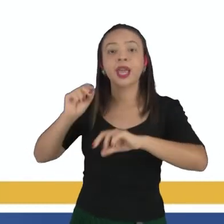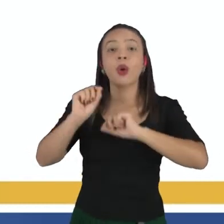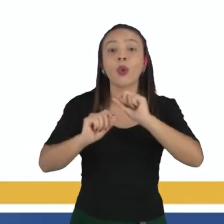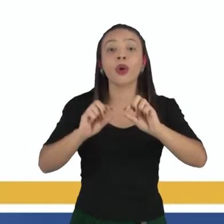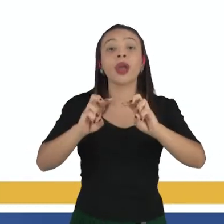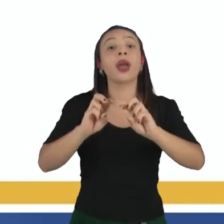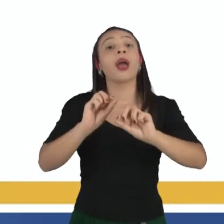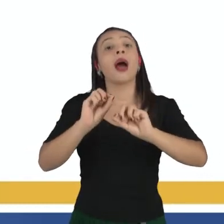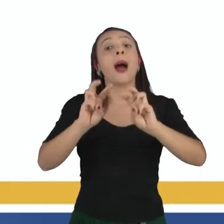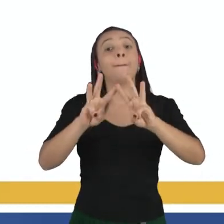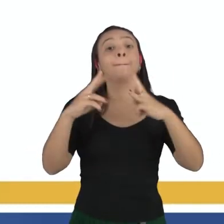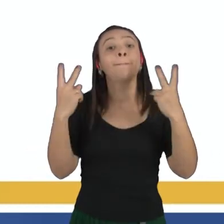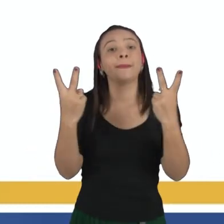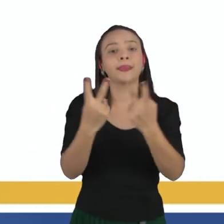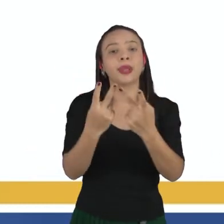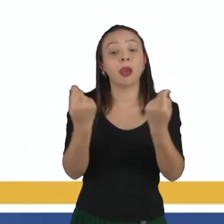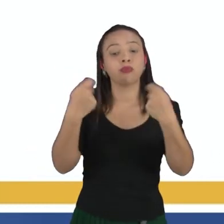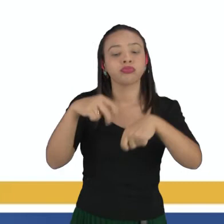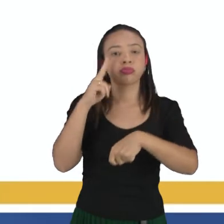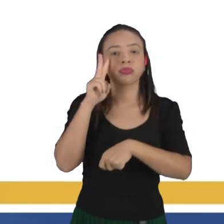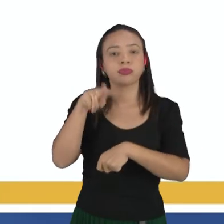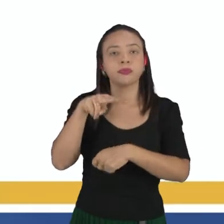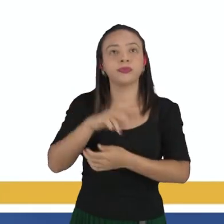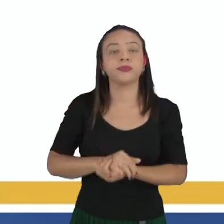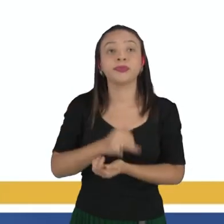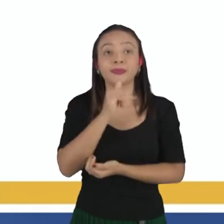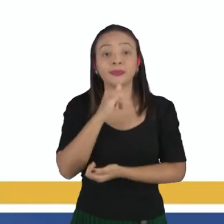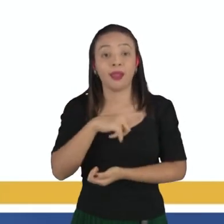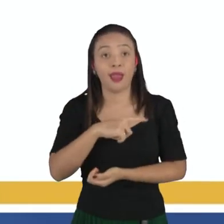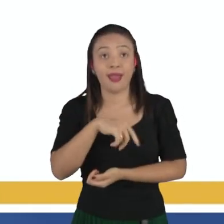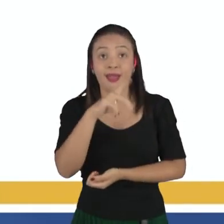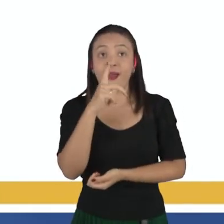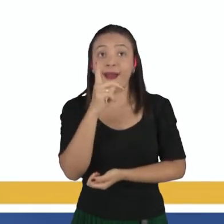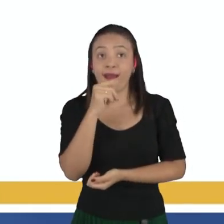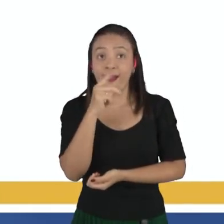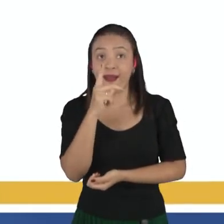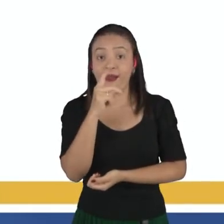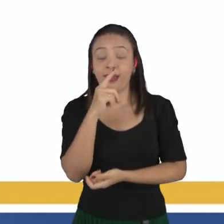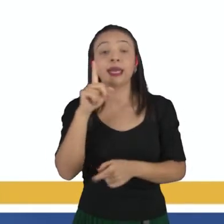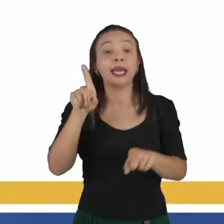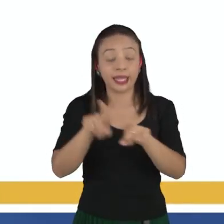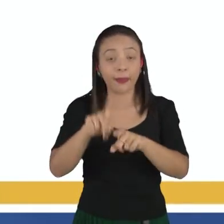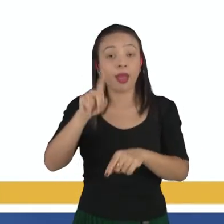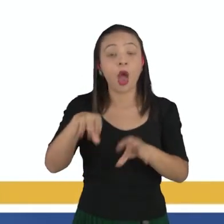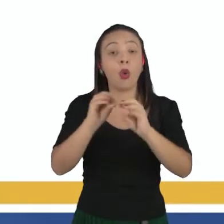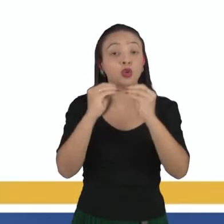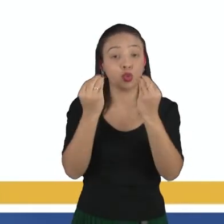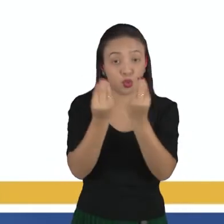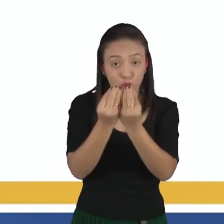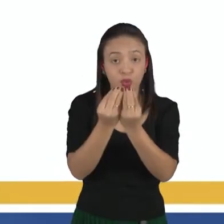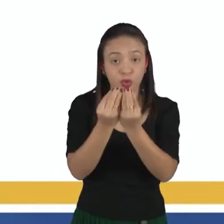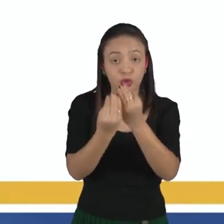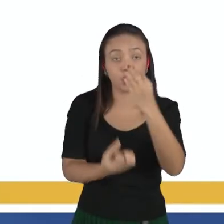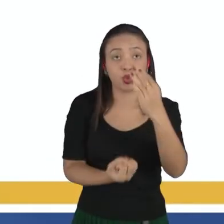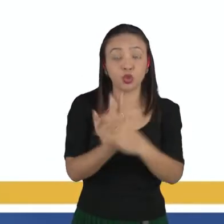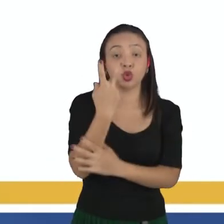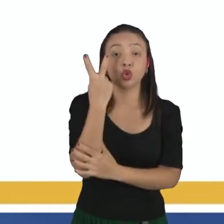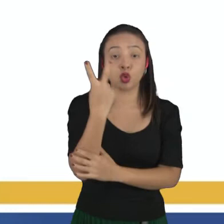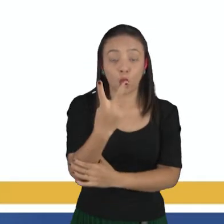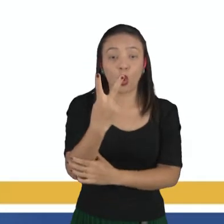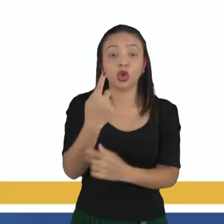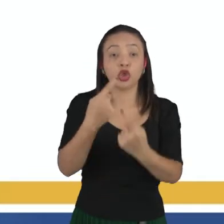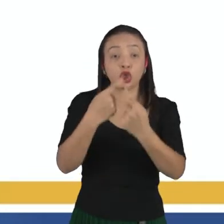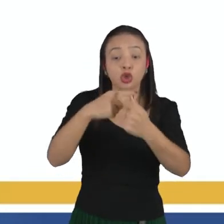matéria, aquilo que a gente consegue ver. Então a gente tem aqui o exemplo da água, né, é uma substância onde é formada por dois elementos